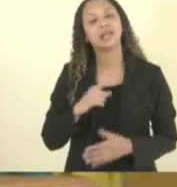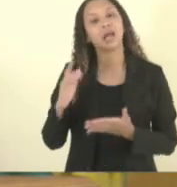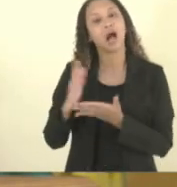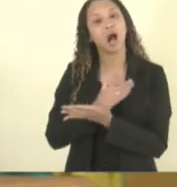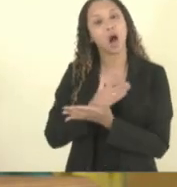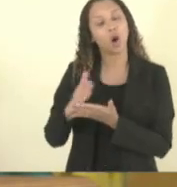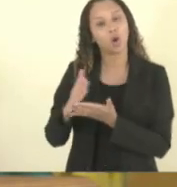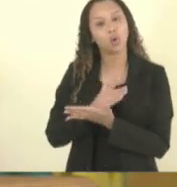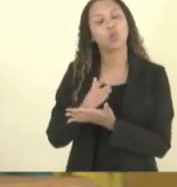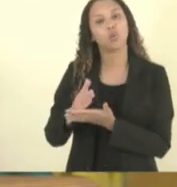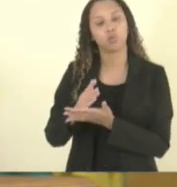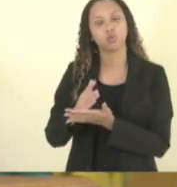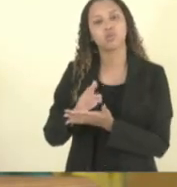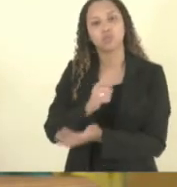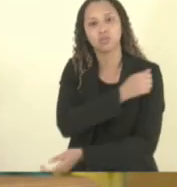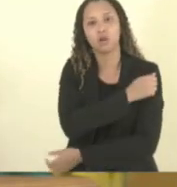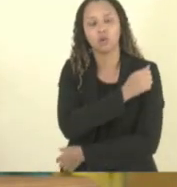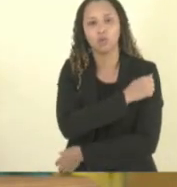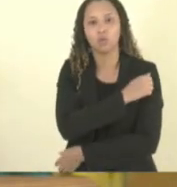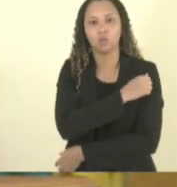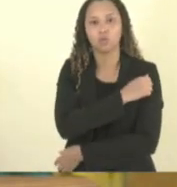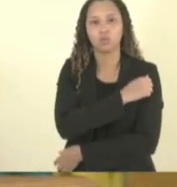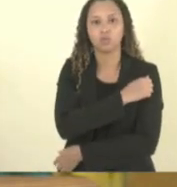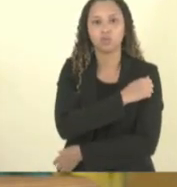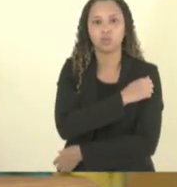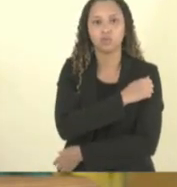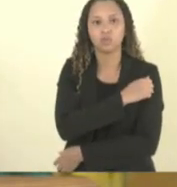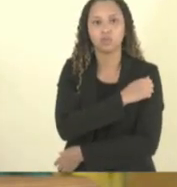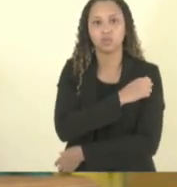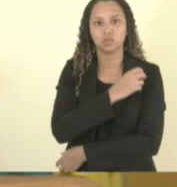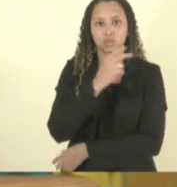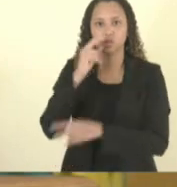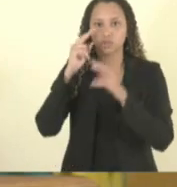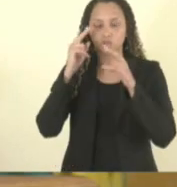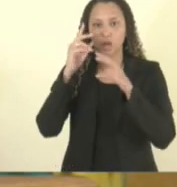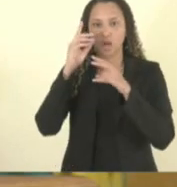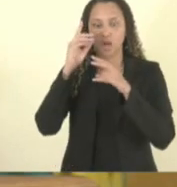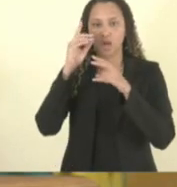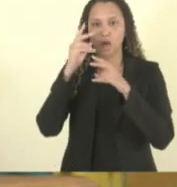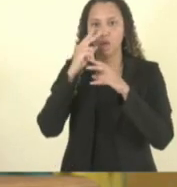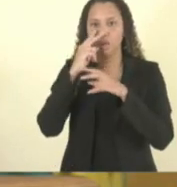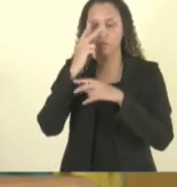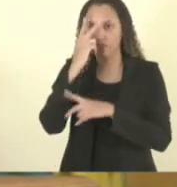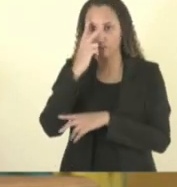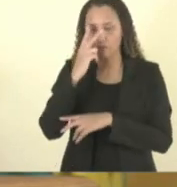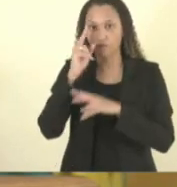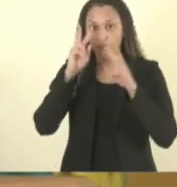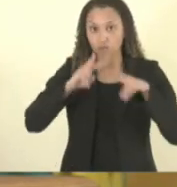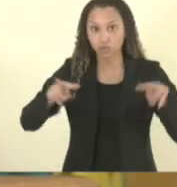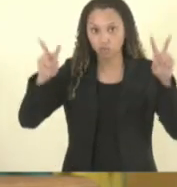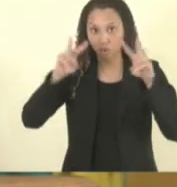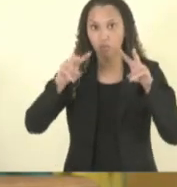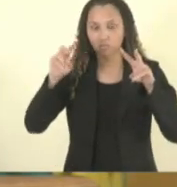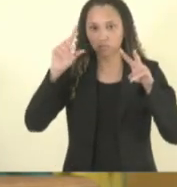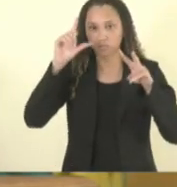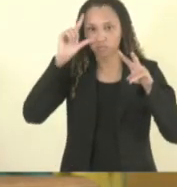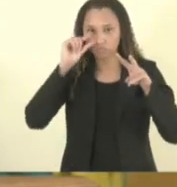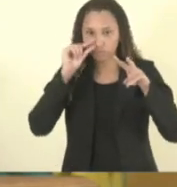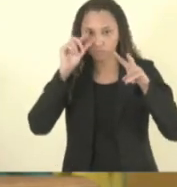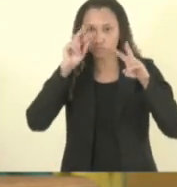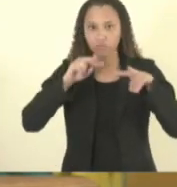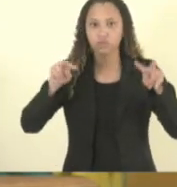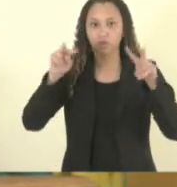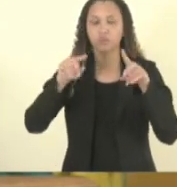estudantes da deficiência visual tenho aproximadamente 3.000 estudantes TEA dentro do estado